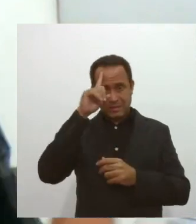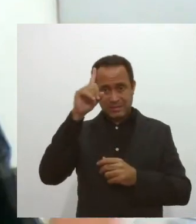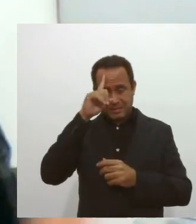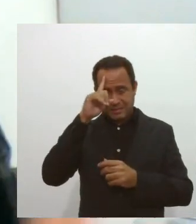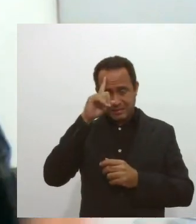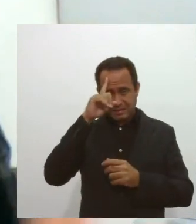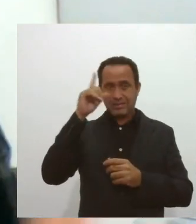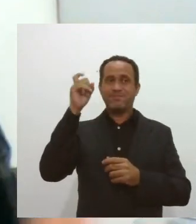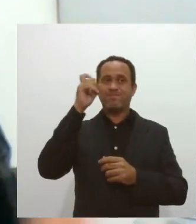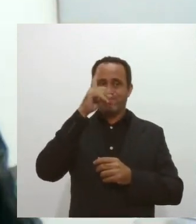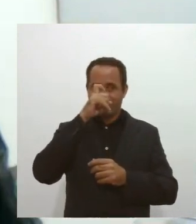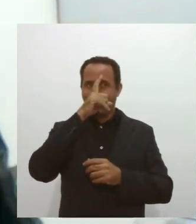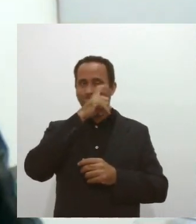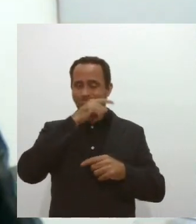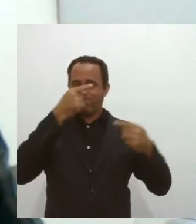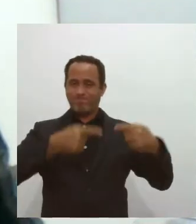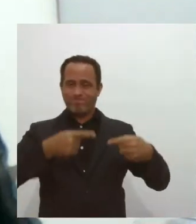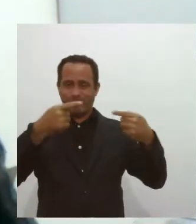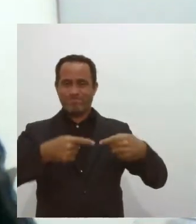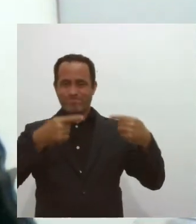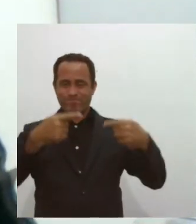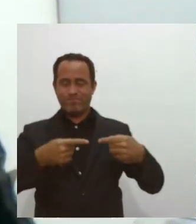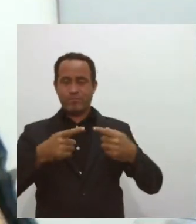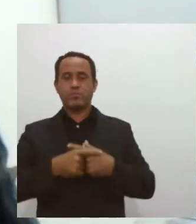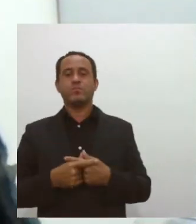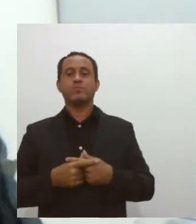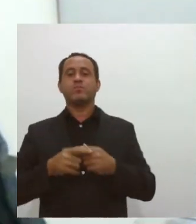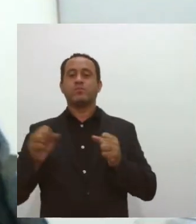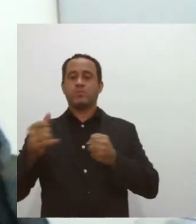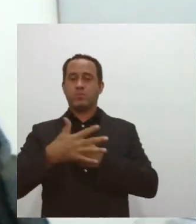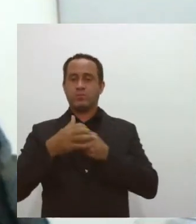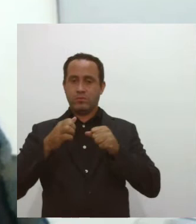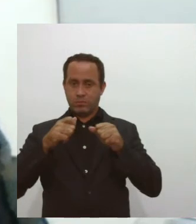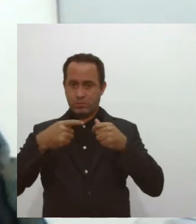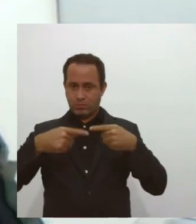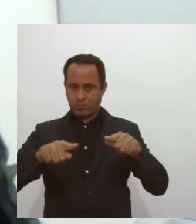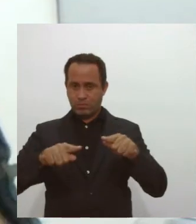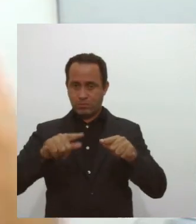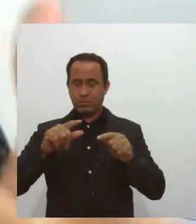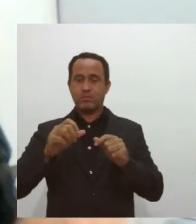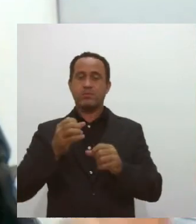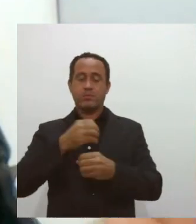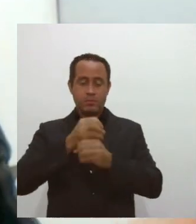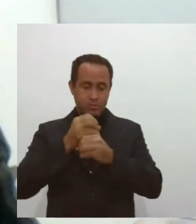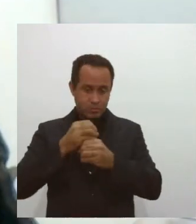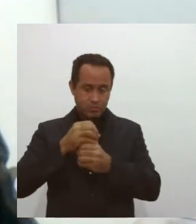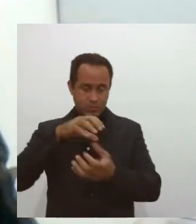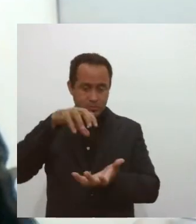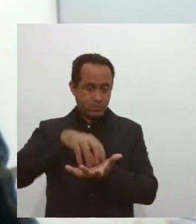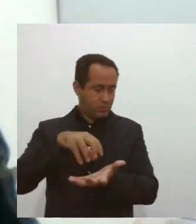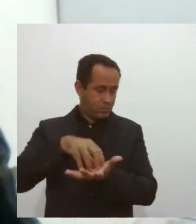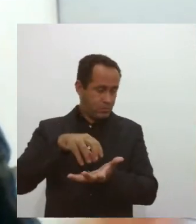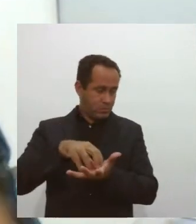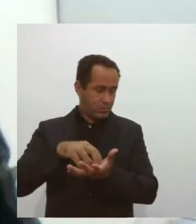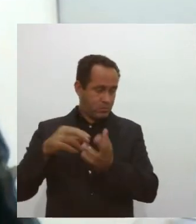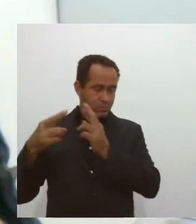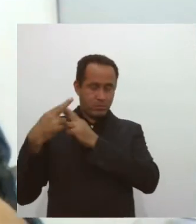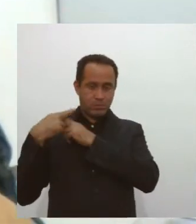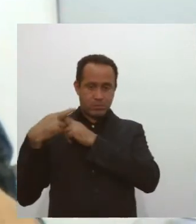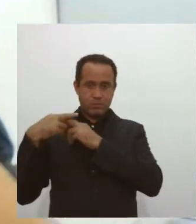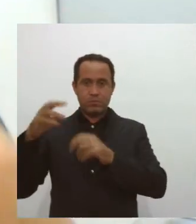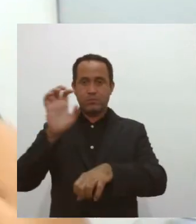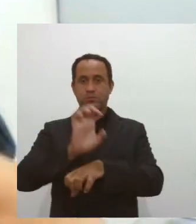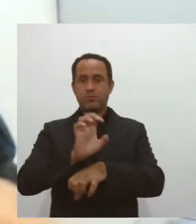sendo um desafio para lidar com a pandemia aqui dentro do Laboratório Central, que é o laboratório responsável no Estado